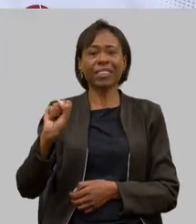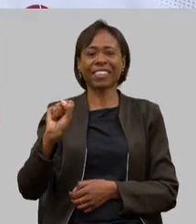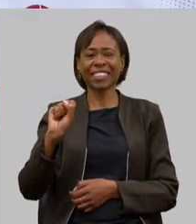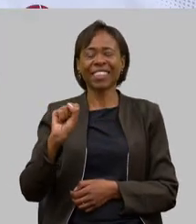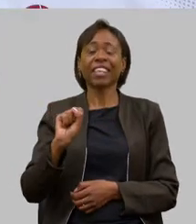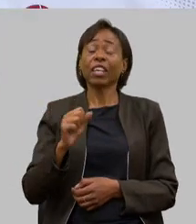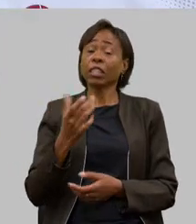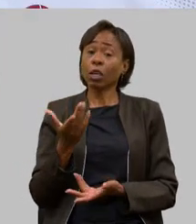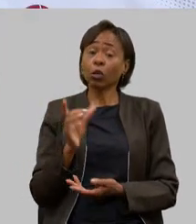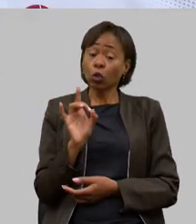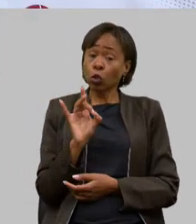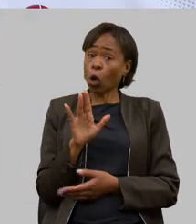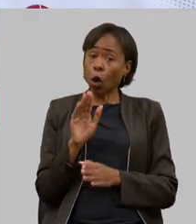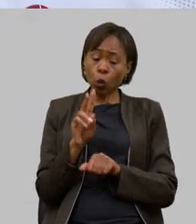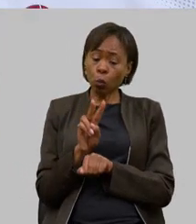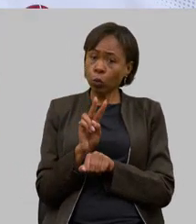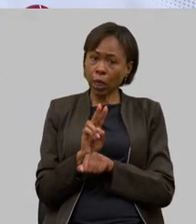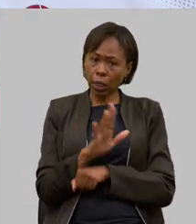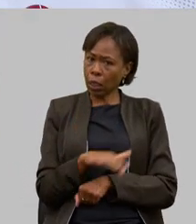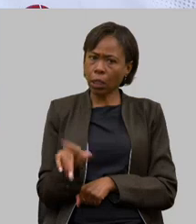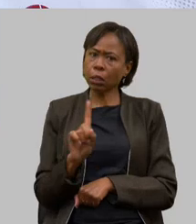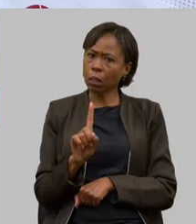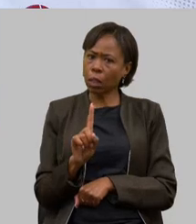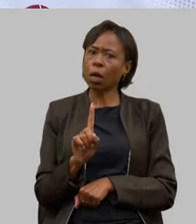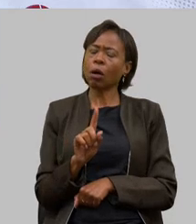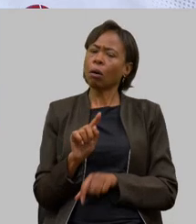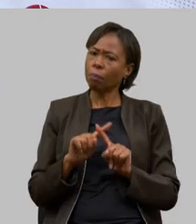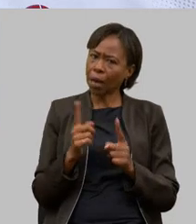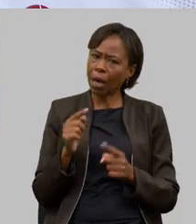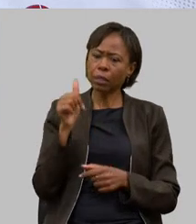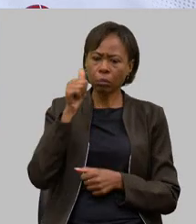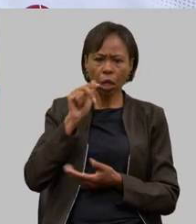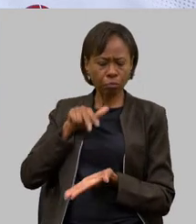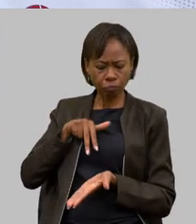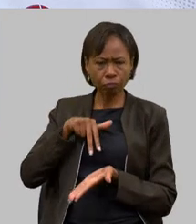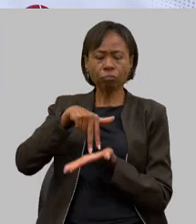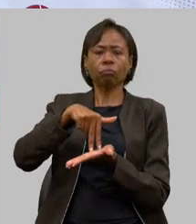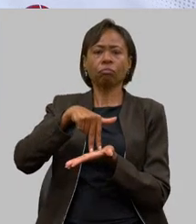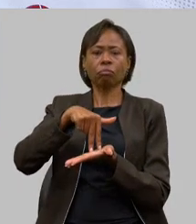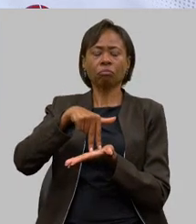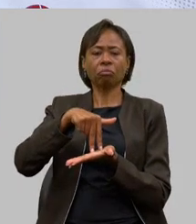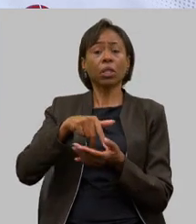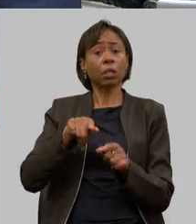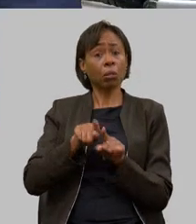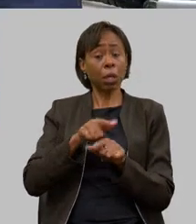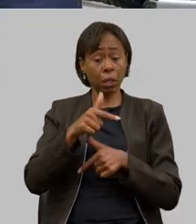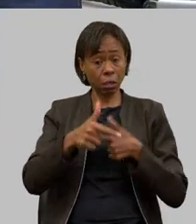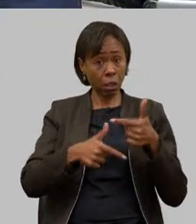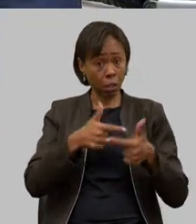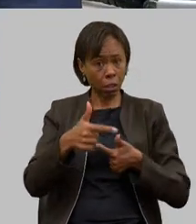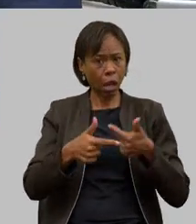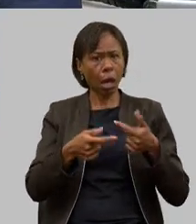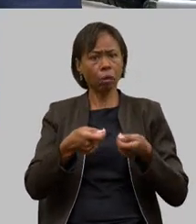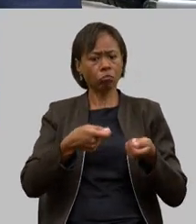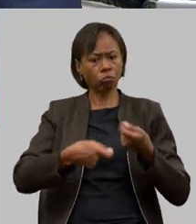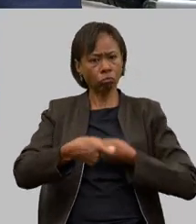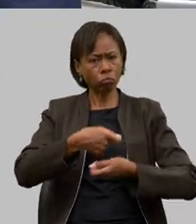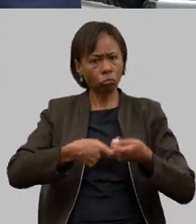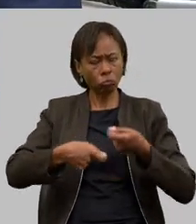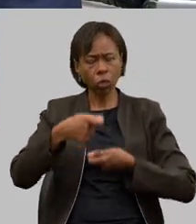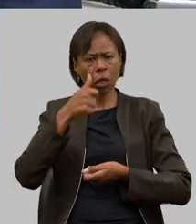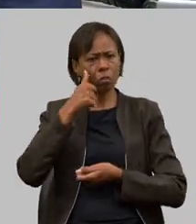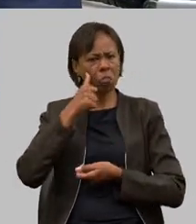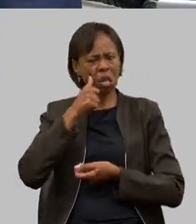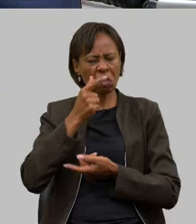criança é ser protagonista em gestão não um show na gente não posso nem falar em organização em gestão em